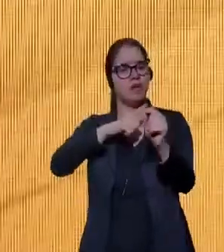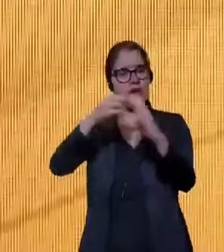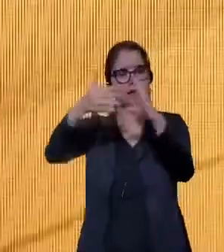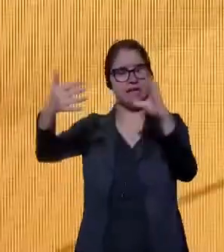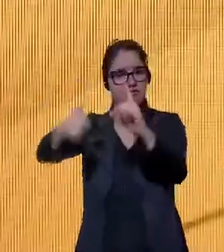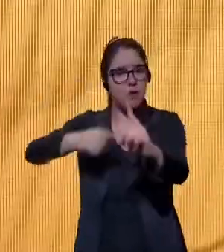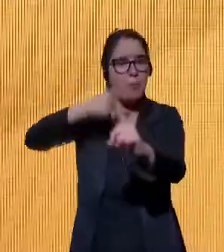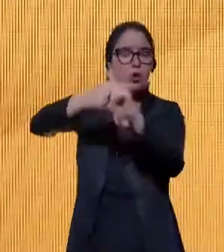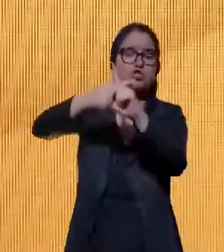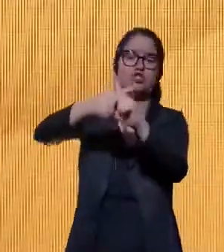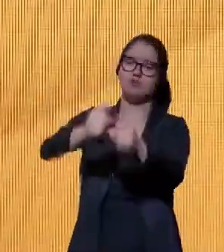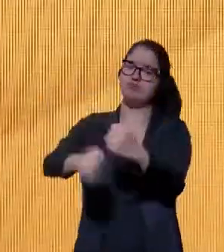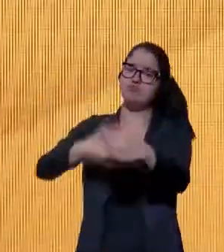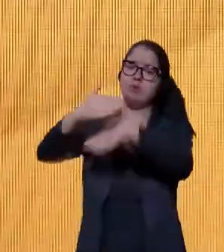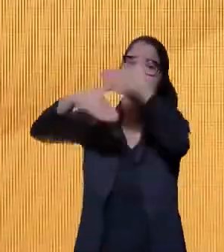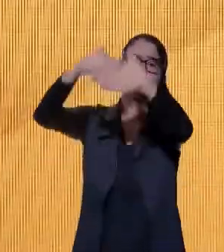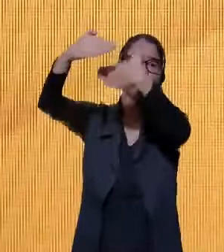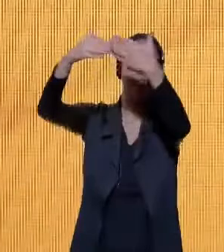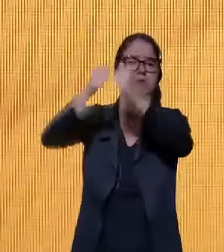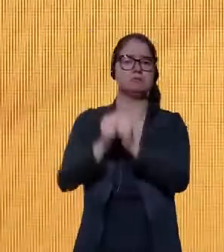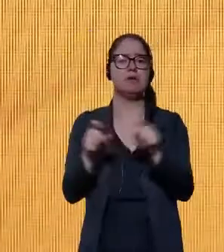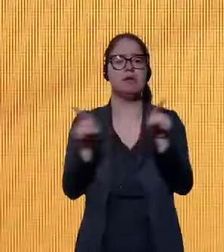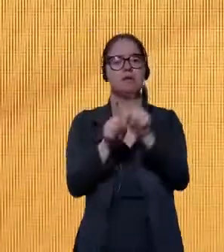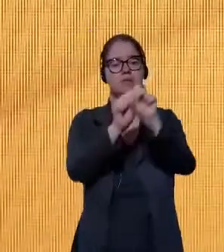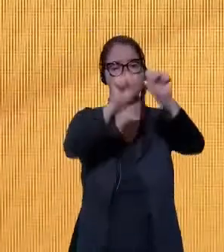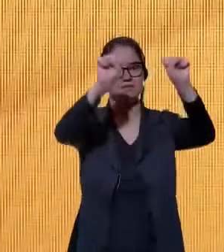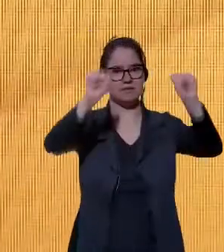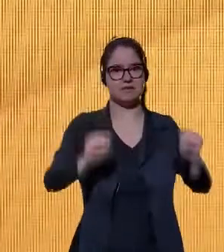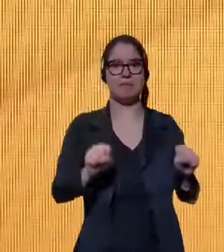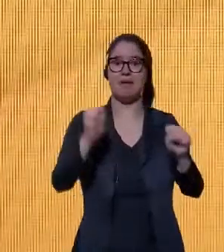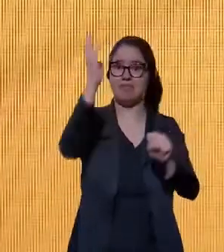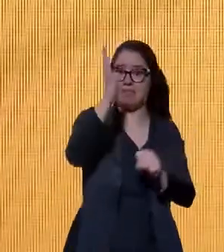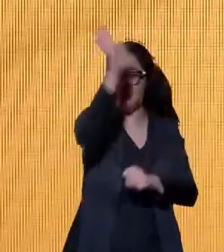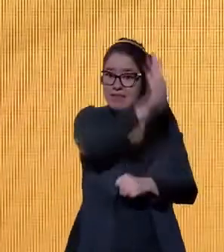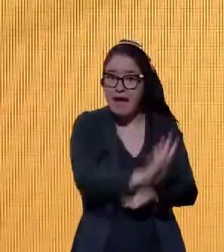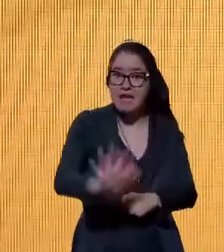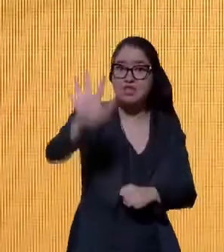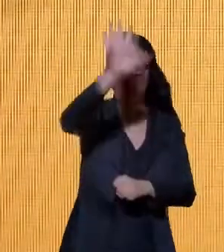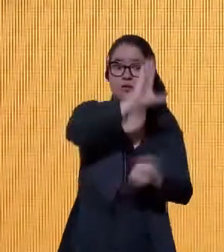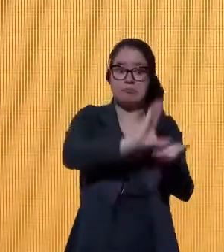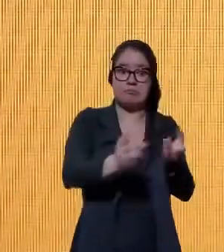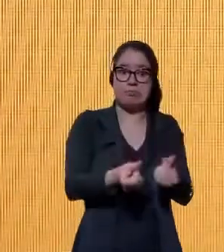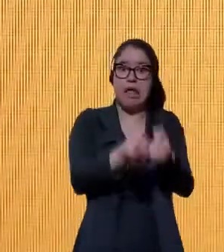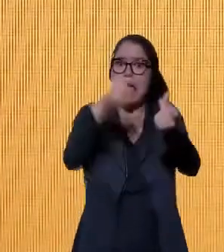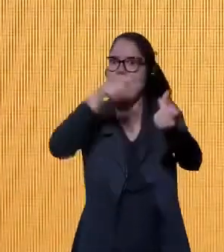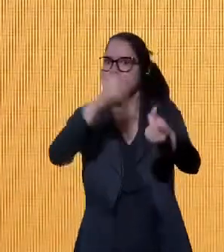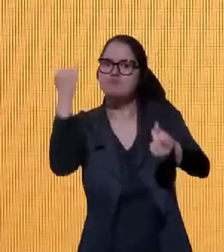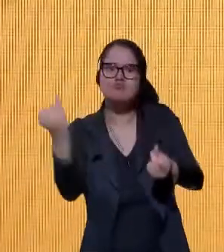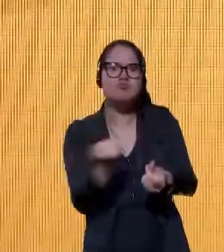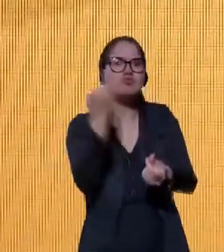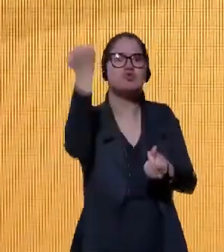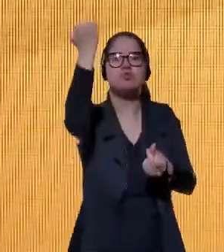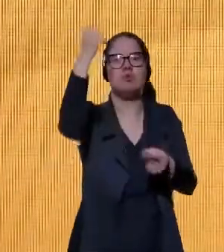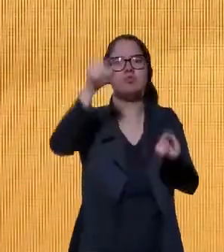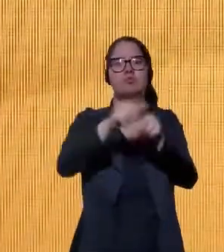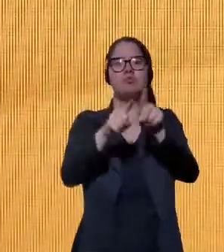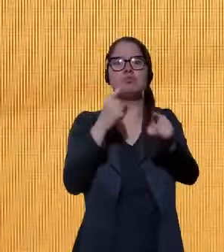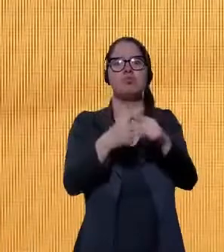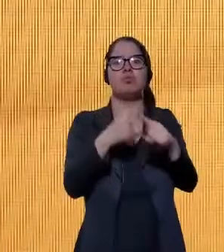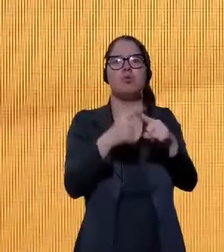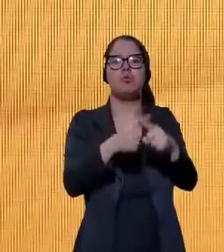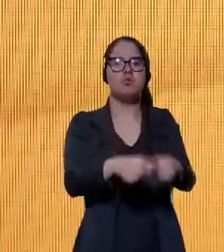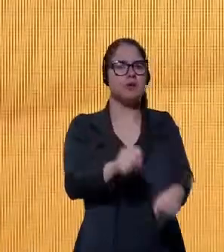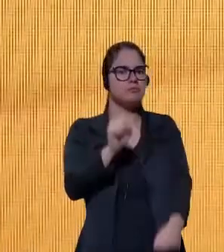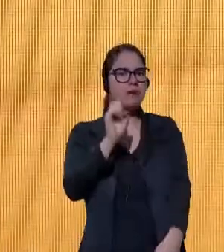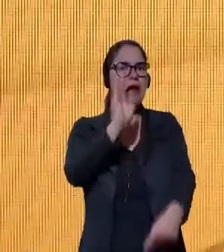desenvolvimento. Ainda, o sistema nacional de fomento é um importante instrumento de políticas anticíclicas,